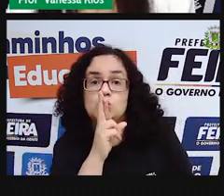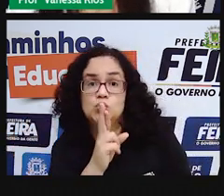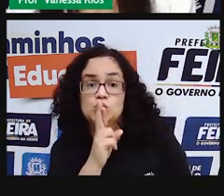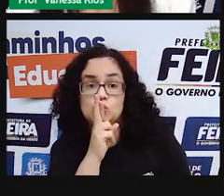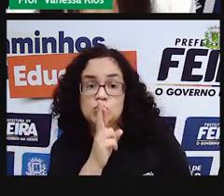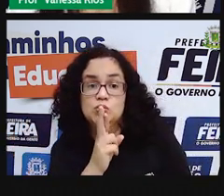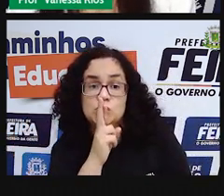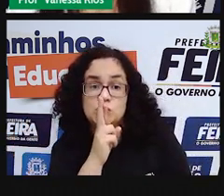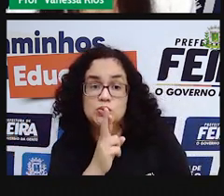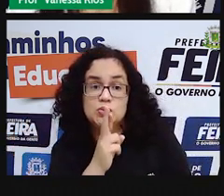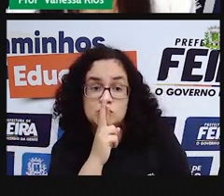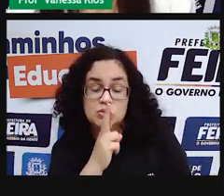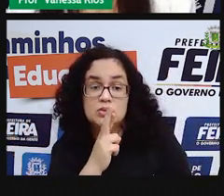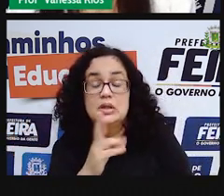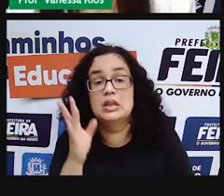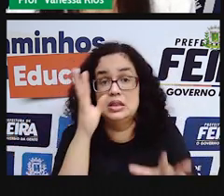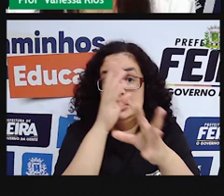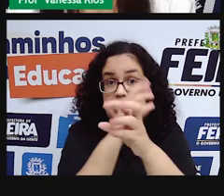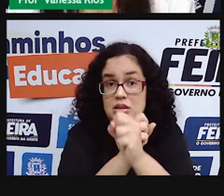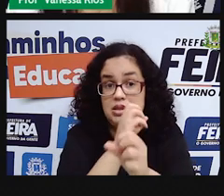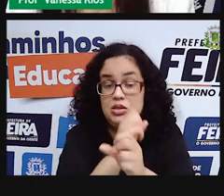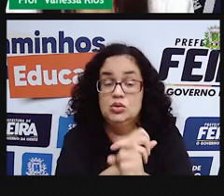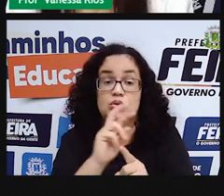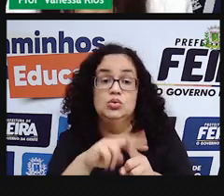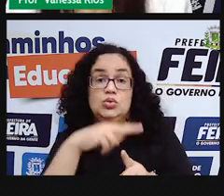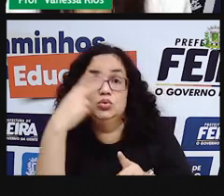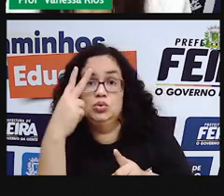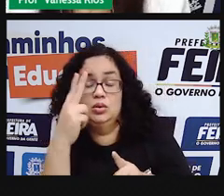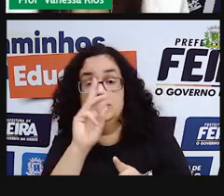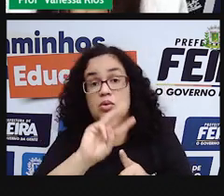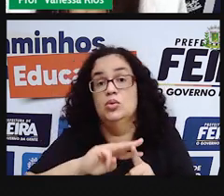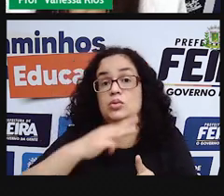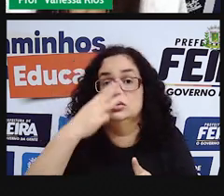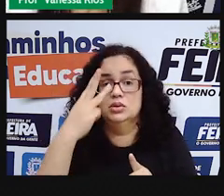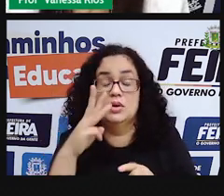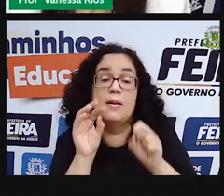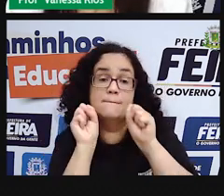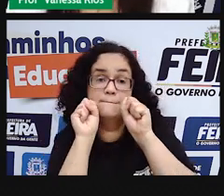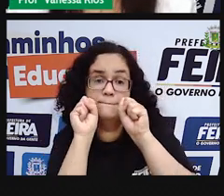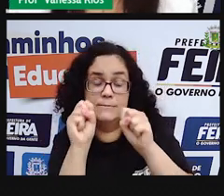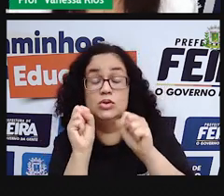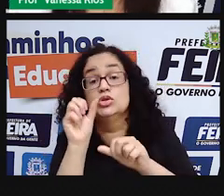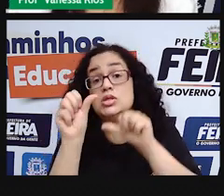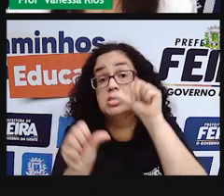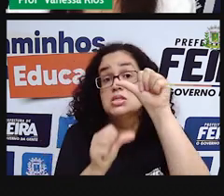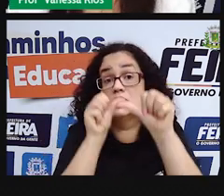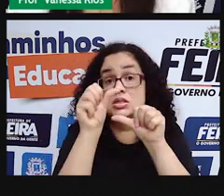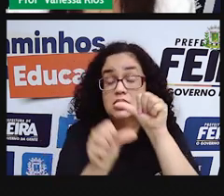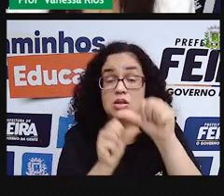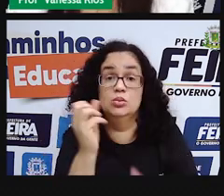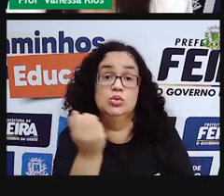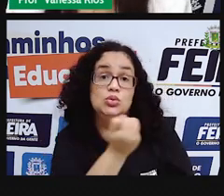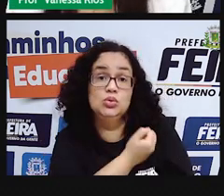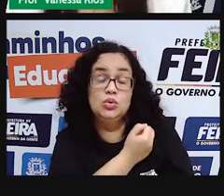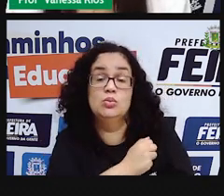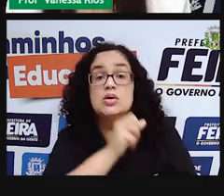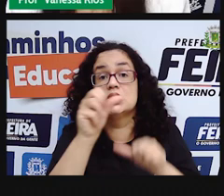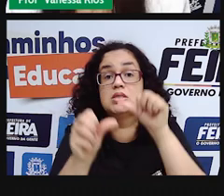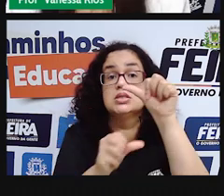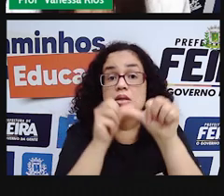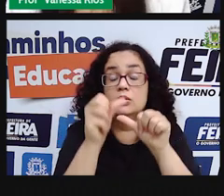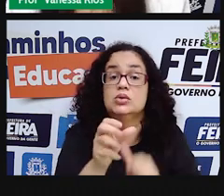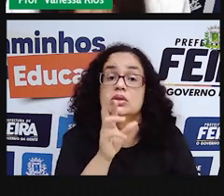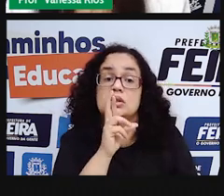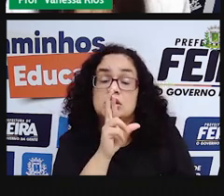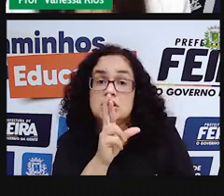aí pelas operações de dobro, de triplo, também, se eu mudo o número, né, se eu mudo o resultado, essa proporção, ela vai